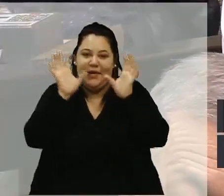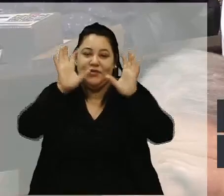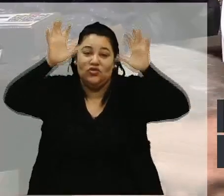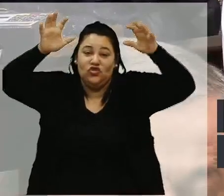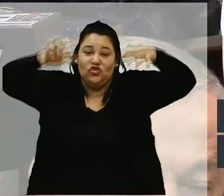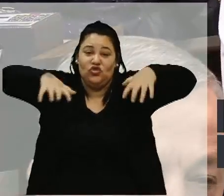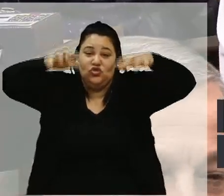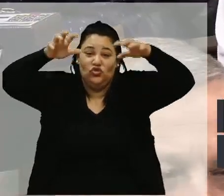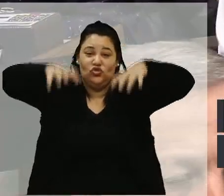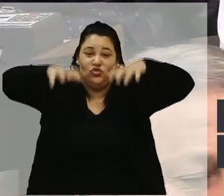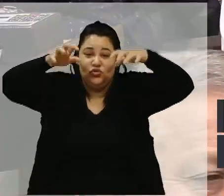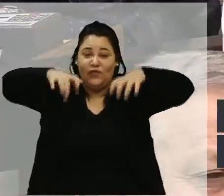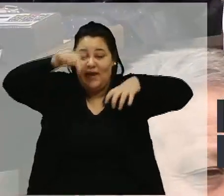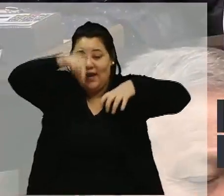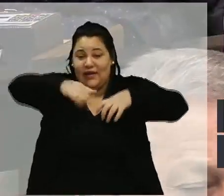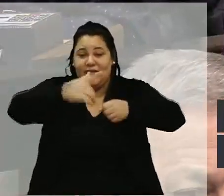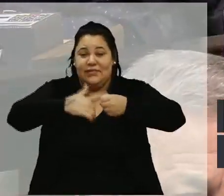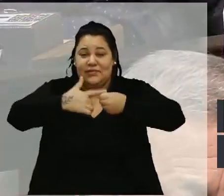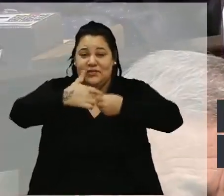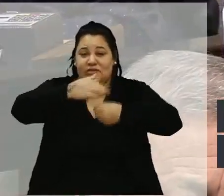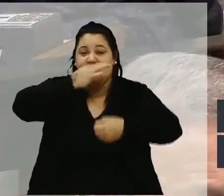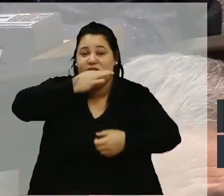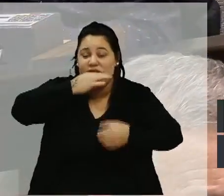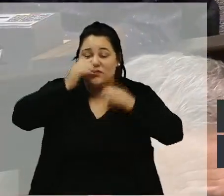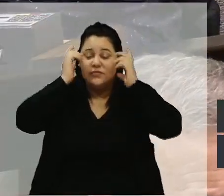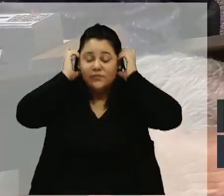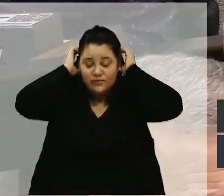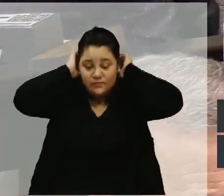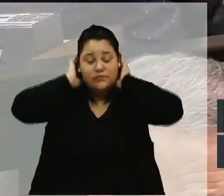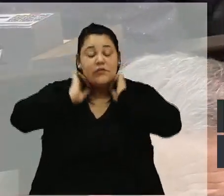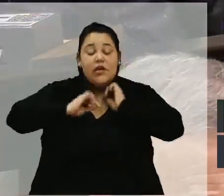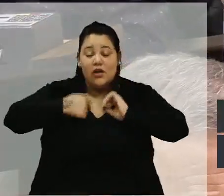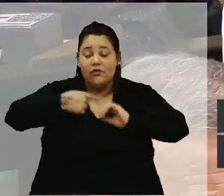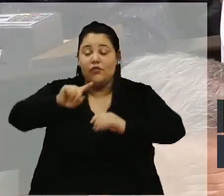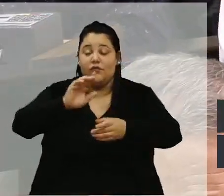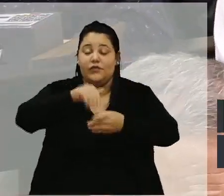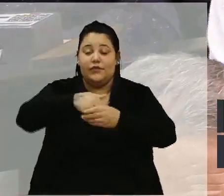a nossa cidade de Caxias do Sul. Estarei votando favorável, seu presidente. Muito obrigado.